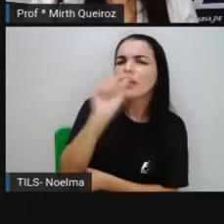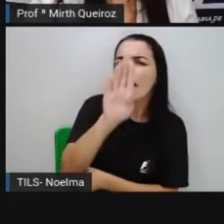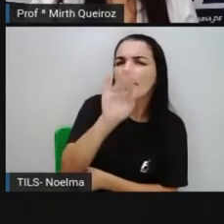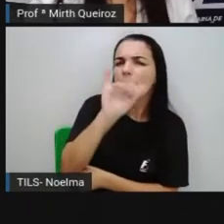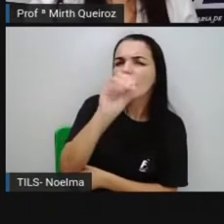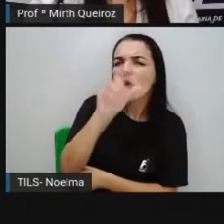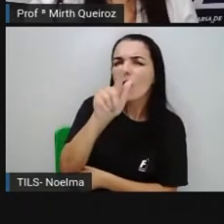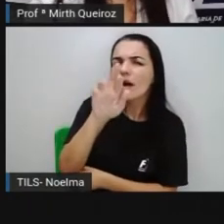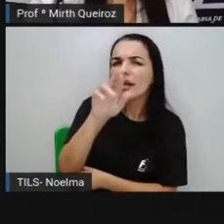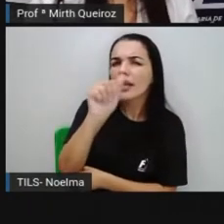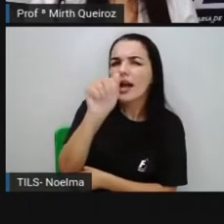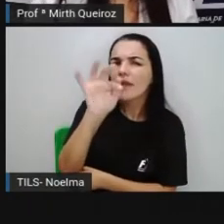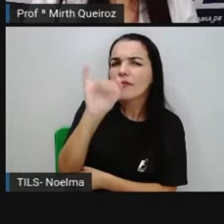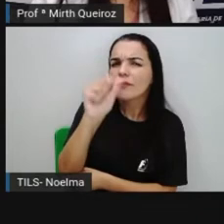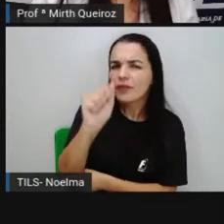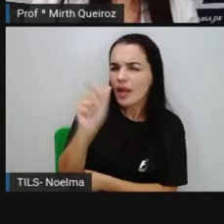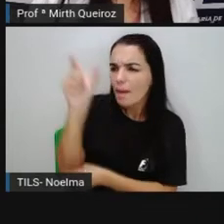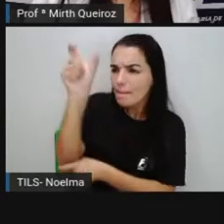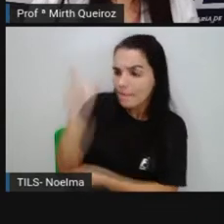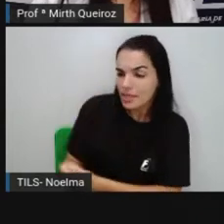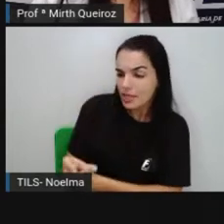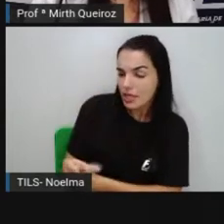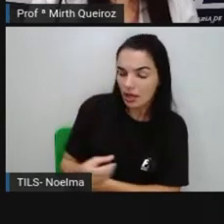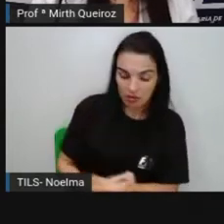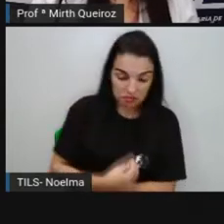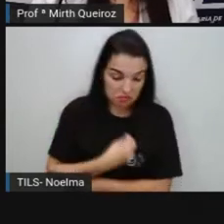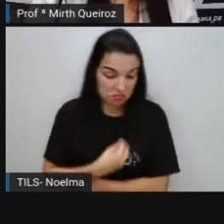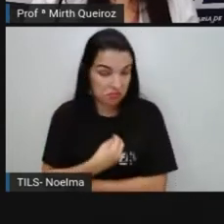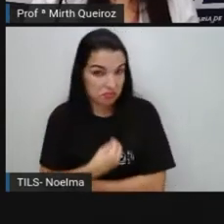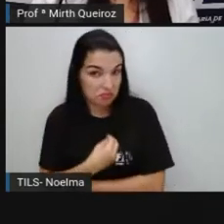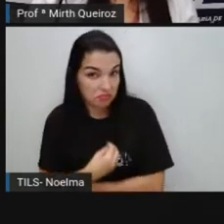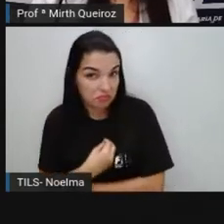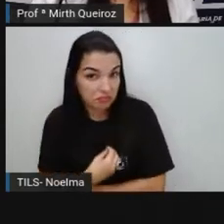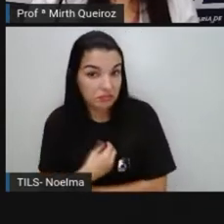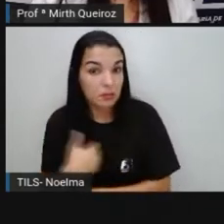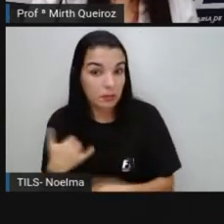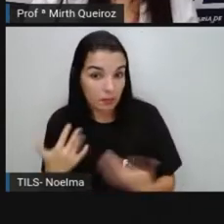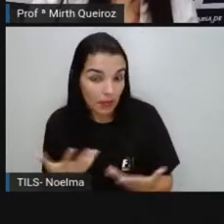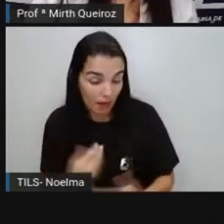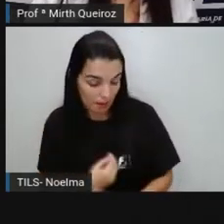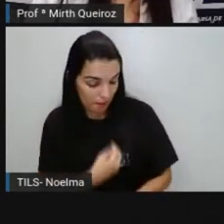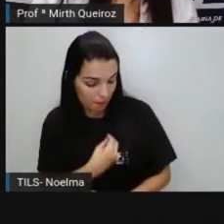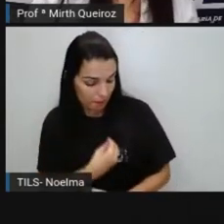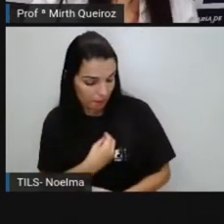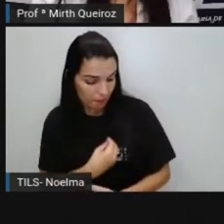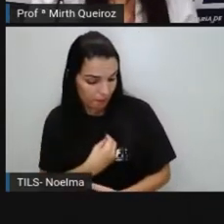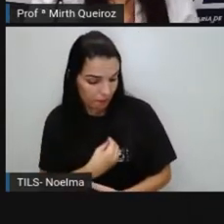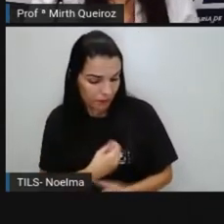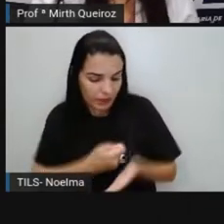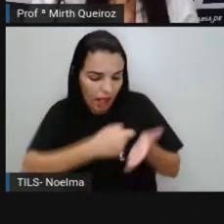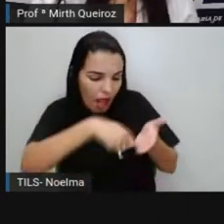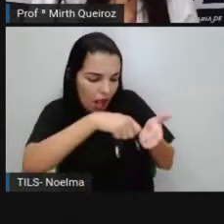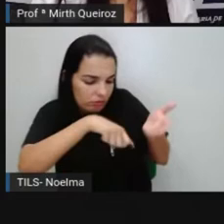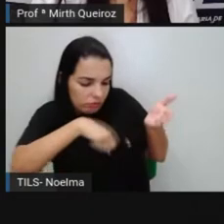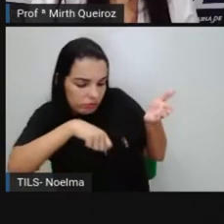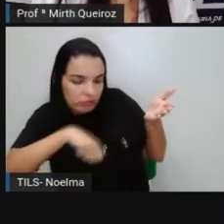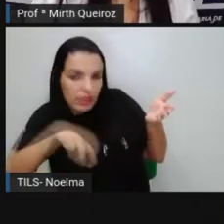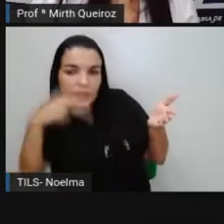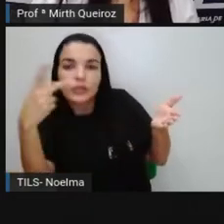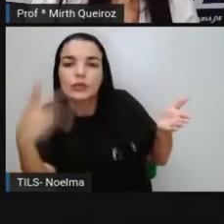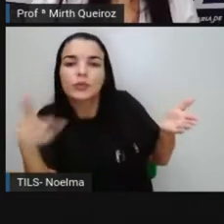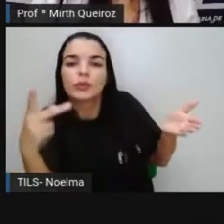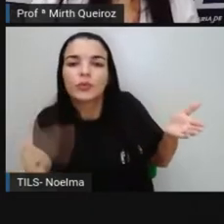biografia? Biografia. Grafia vem de escrita, bio vem de vida. Então, é uma escrita sobre